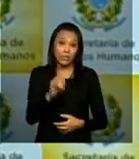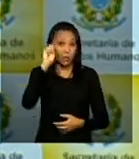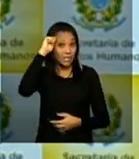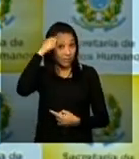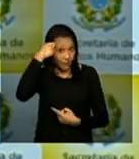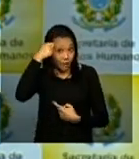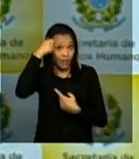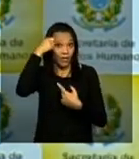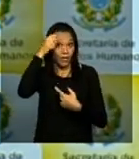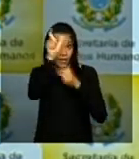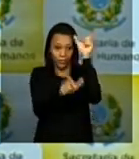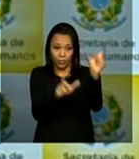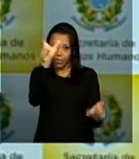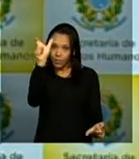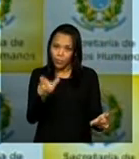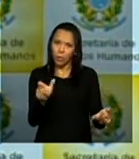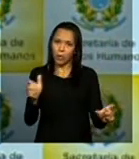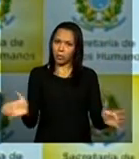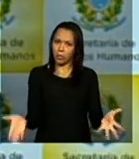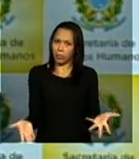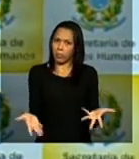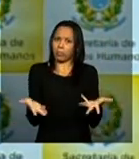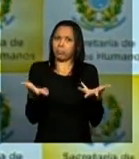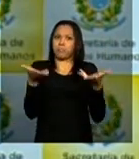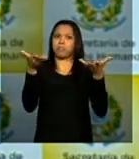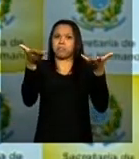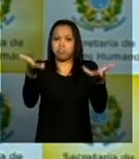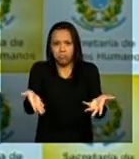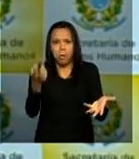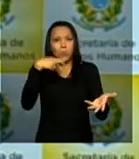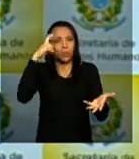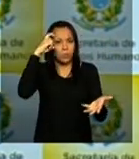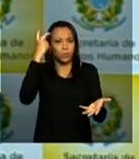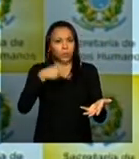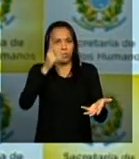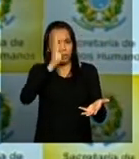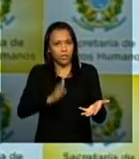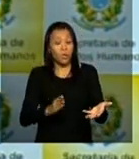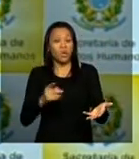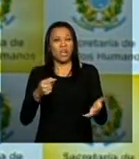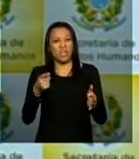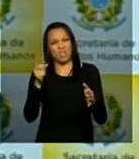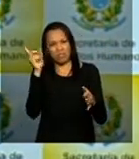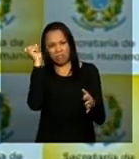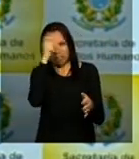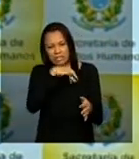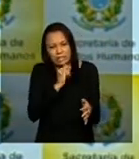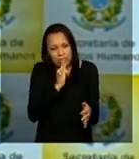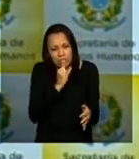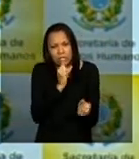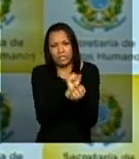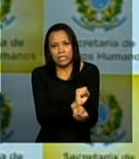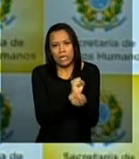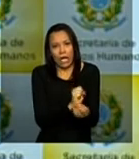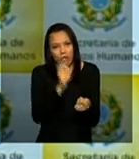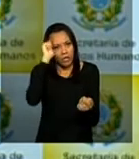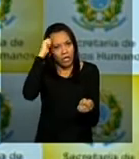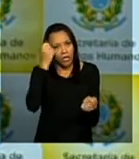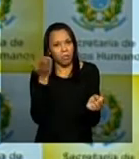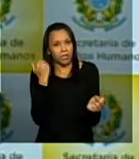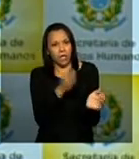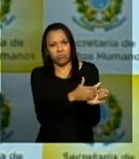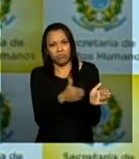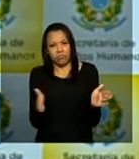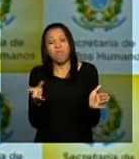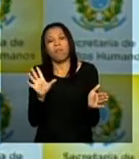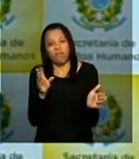enriqueceu nossa cultura de forma singular o triste episódio de sua escravidão ainda se reflete em muitas